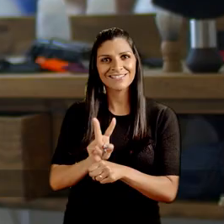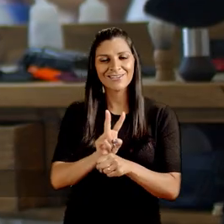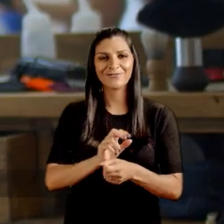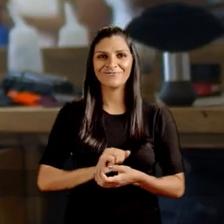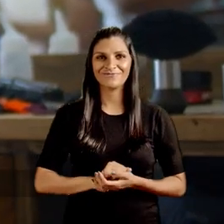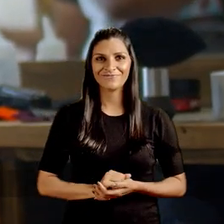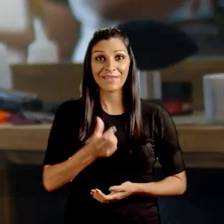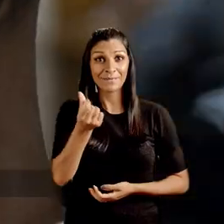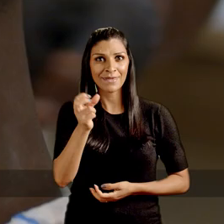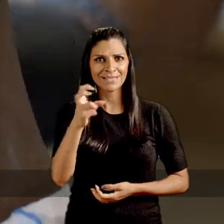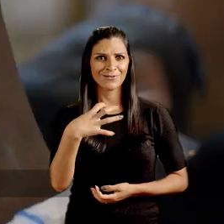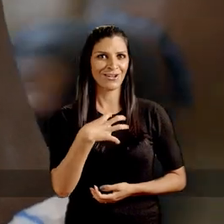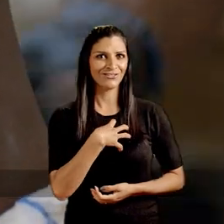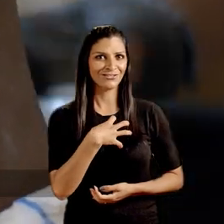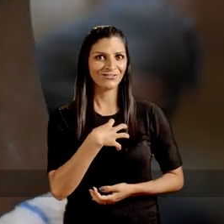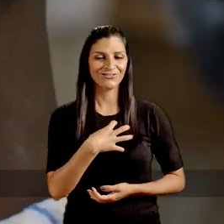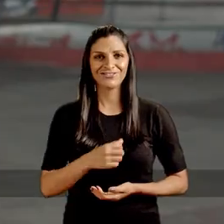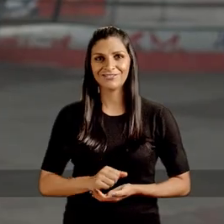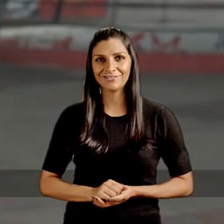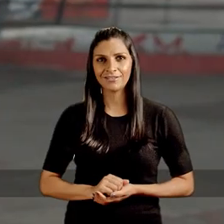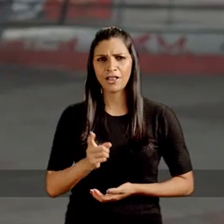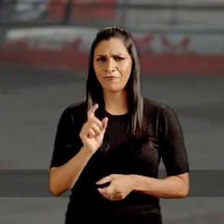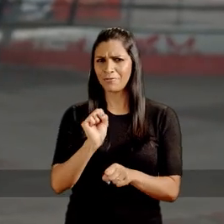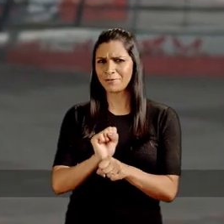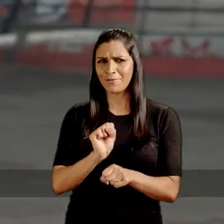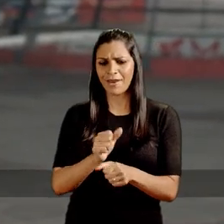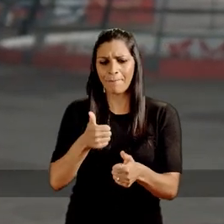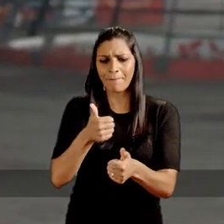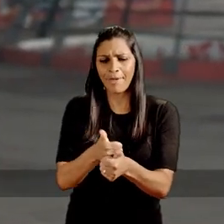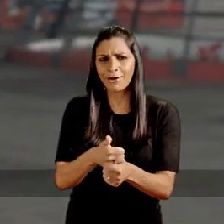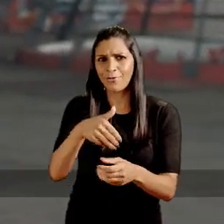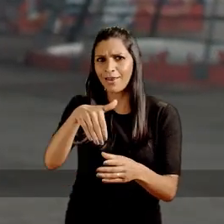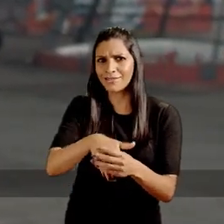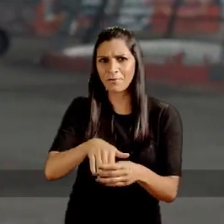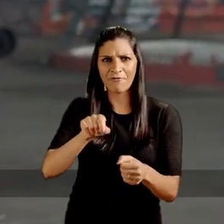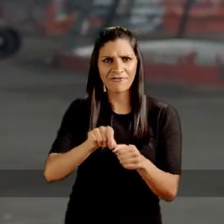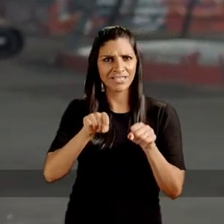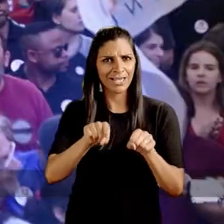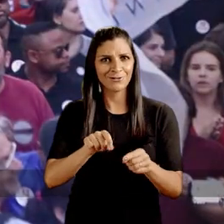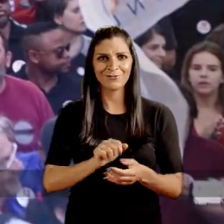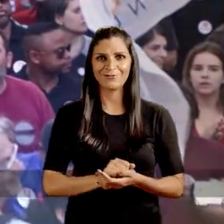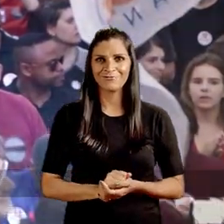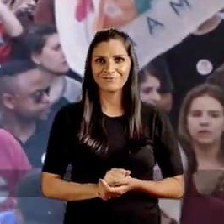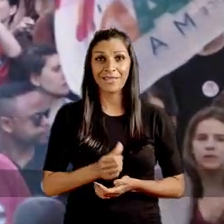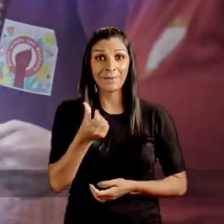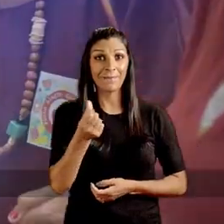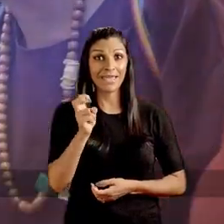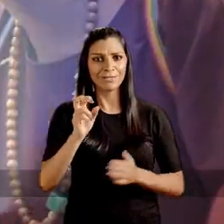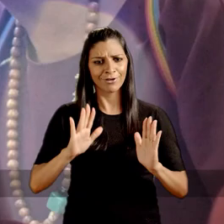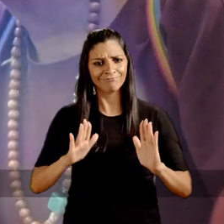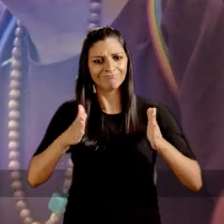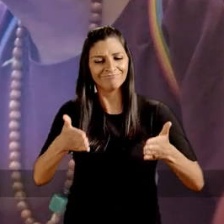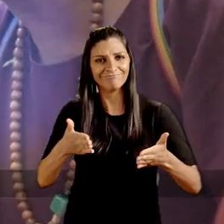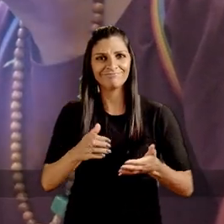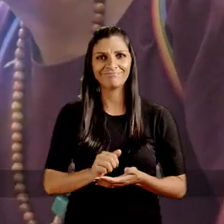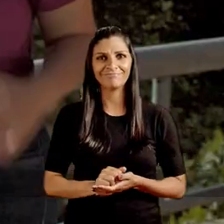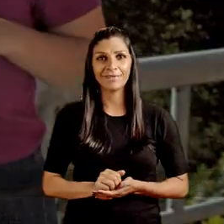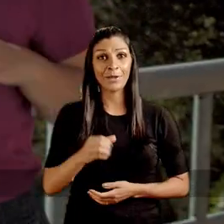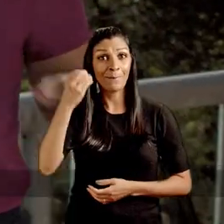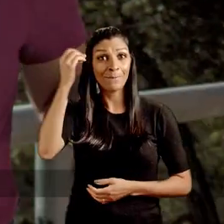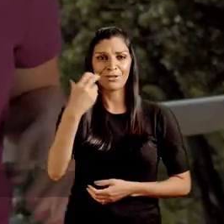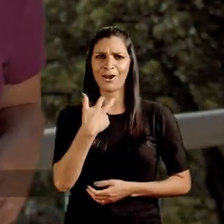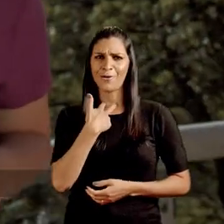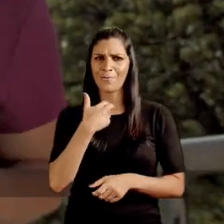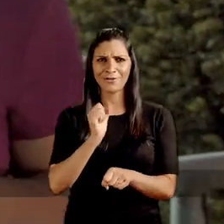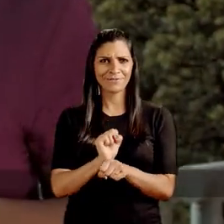proteção. 65 é atitude. E não vamos esperar a véspera da eleição para fazer isso. 65 é determinação. Porto